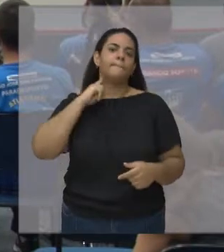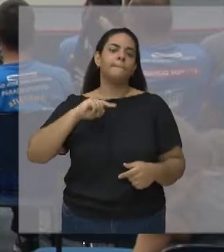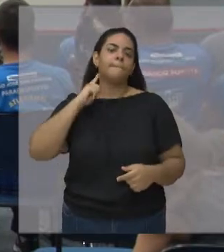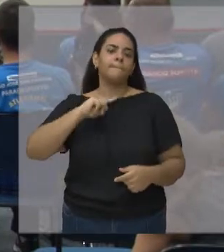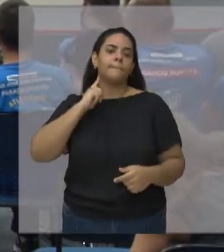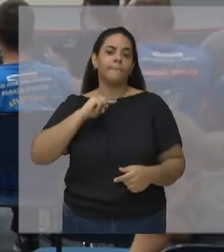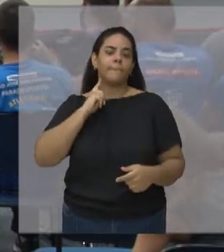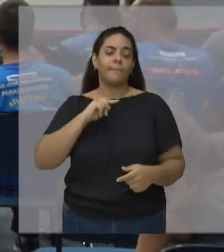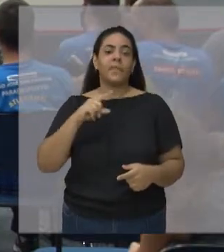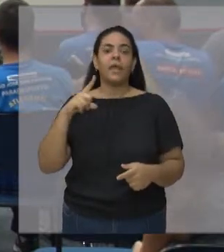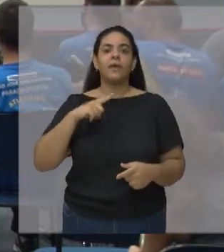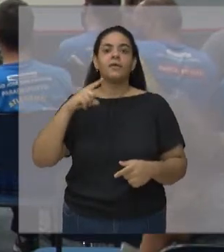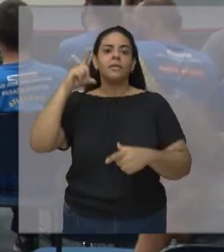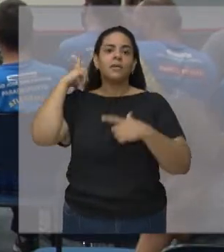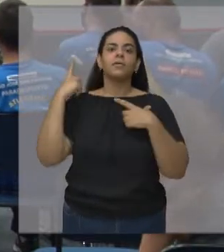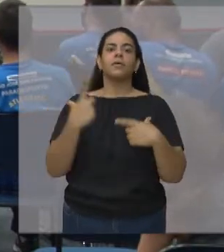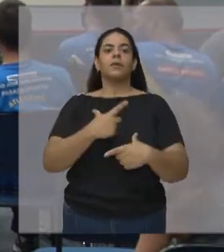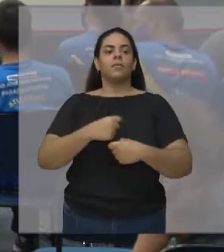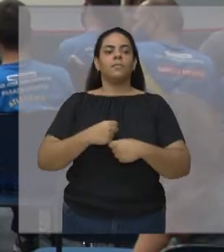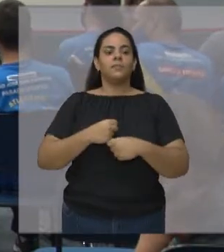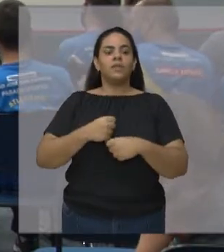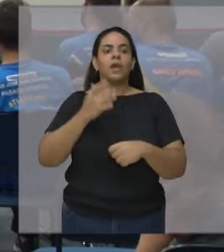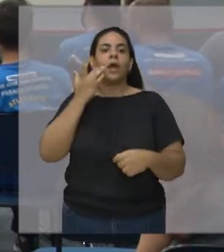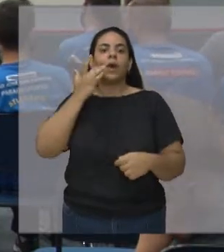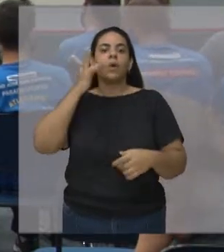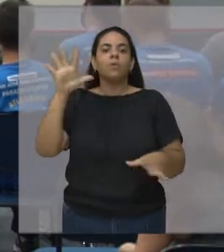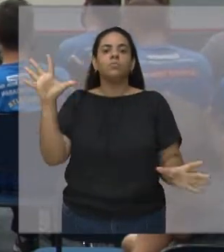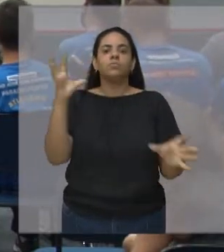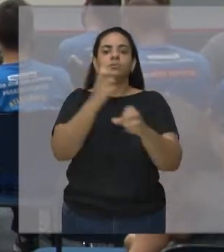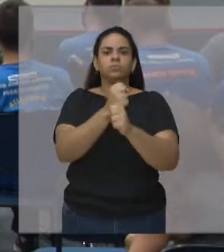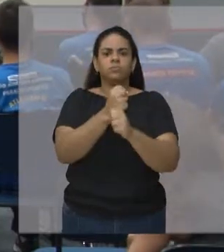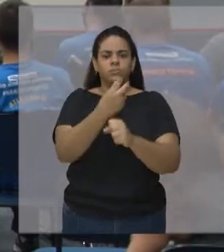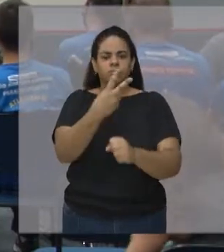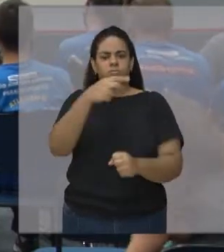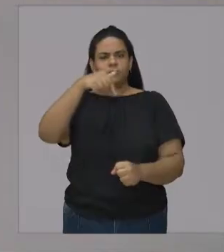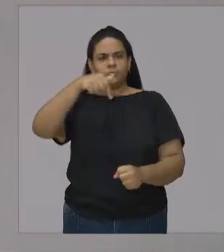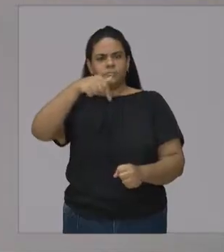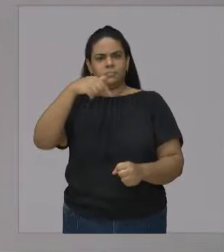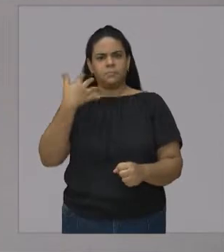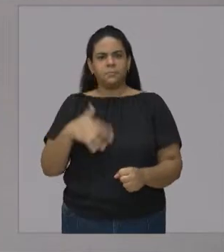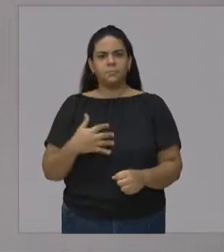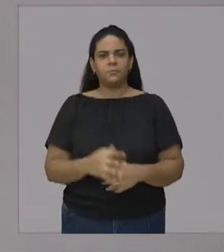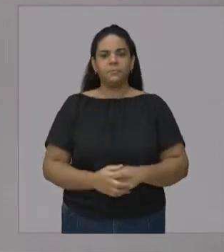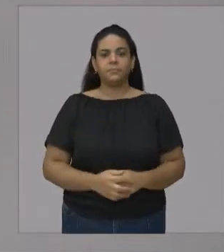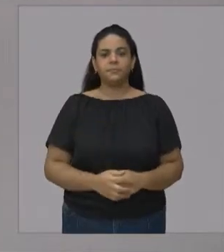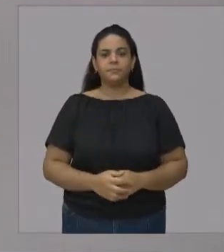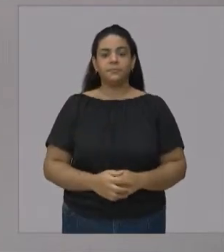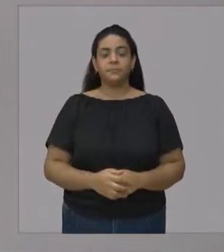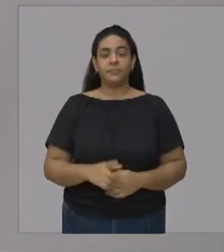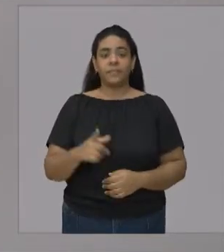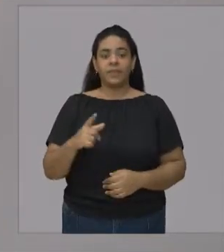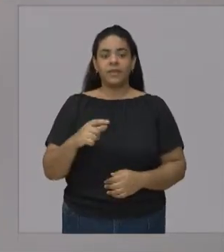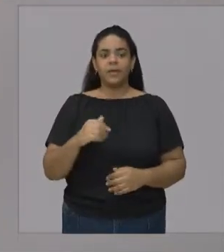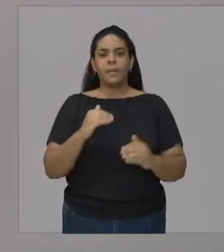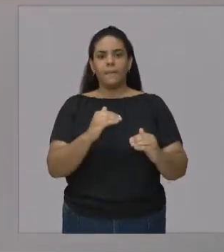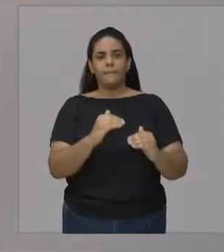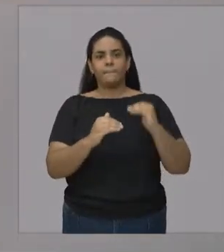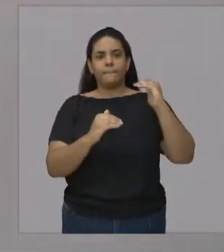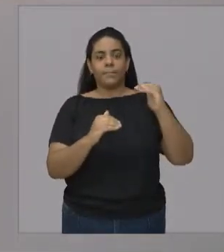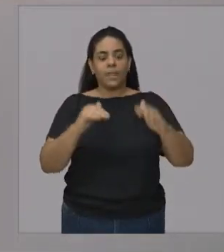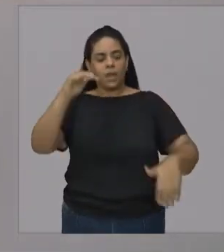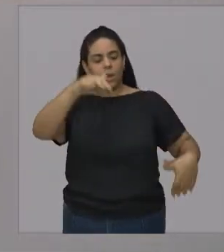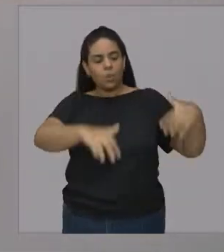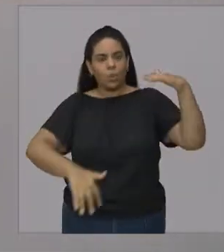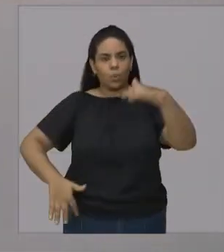total De ouro 27 no total Nos jogos paralímpicos Daniel é detetor do recorde mundial Nas provas de 100 metros